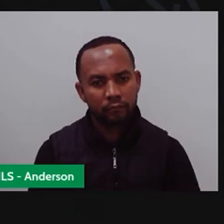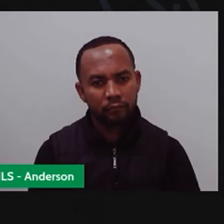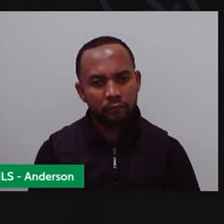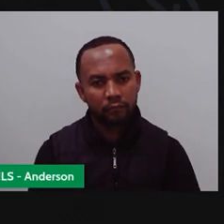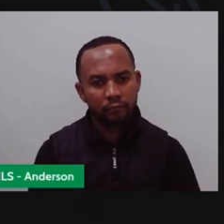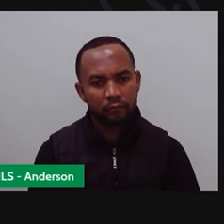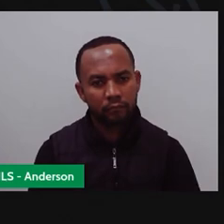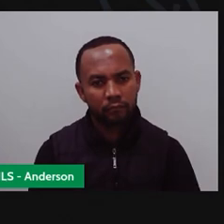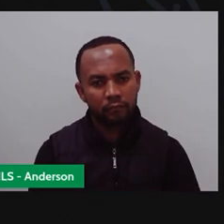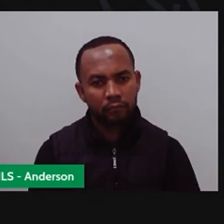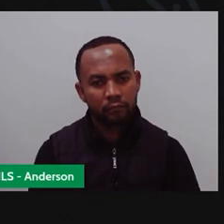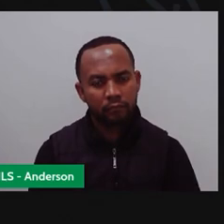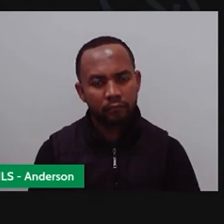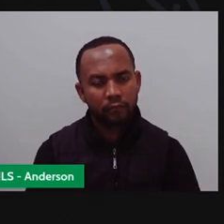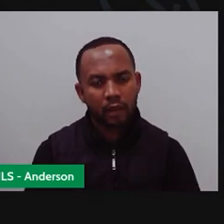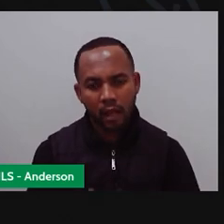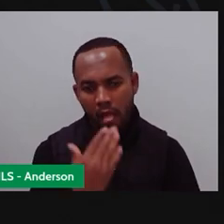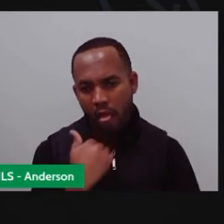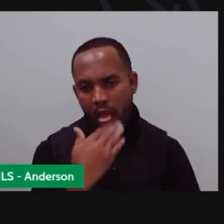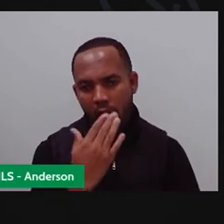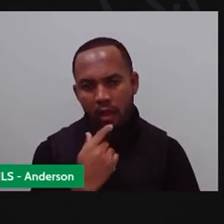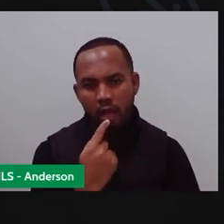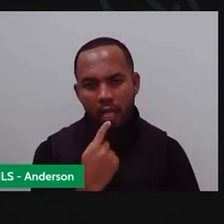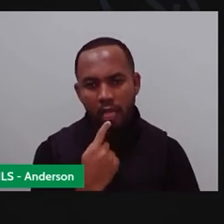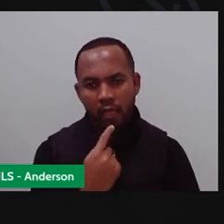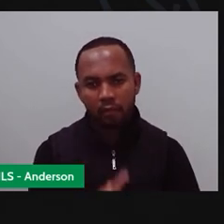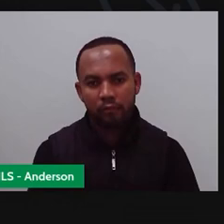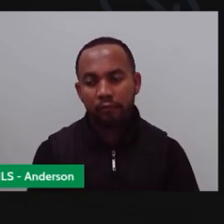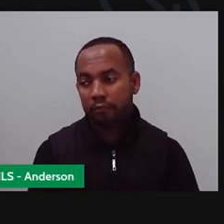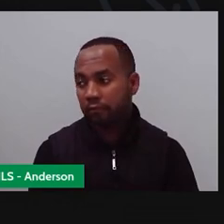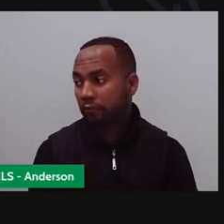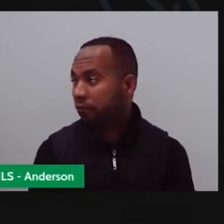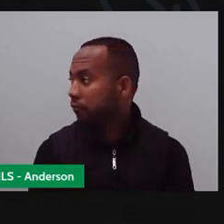E a língua, a pode pintar ela de que cor? Preta?